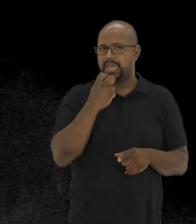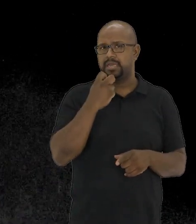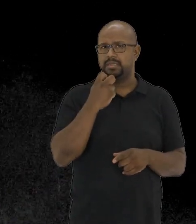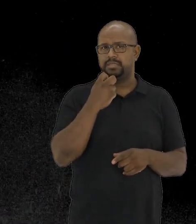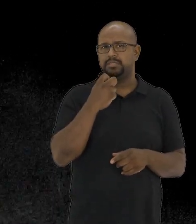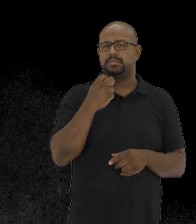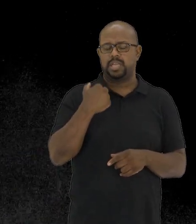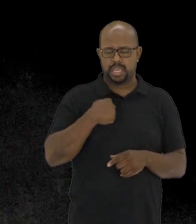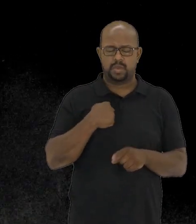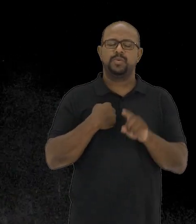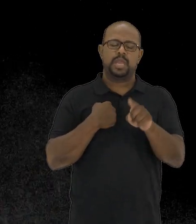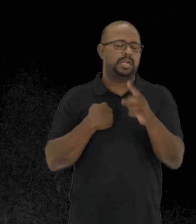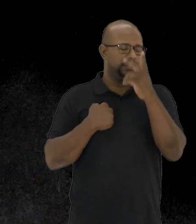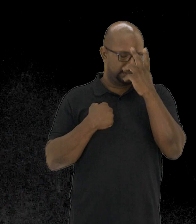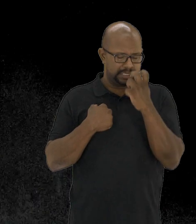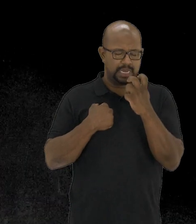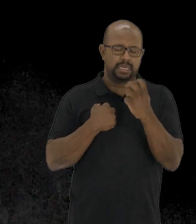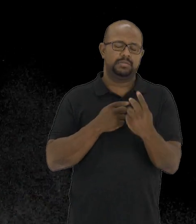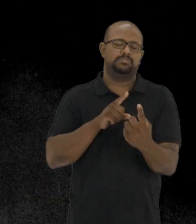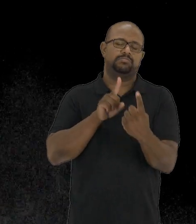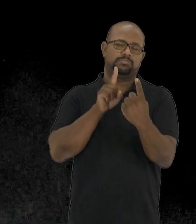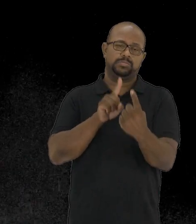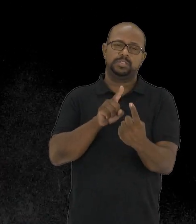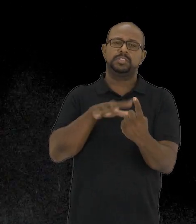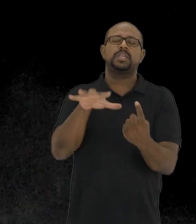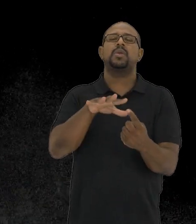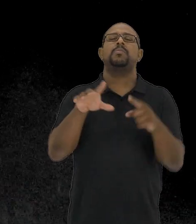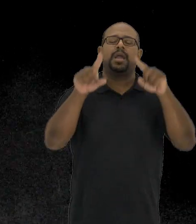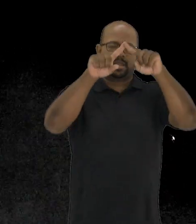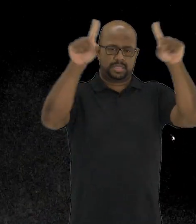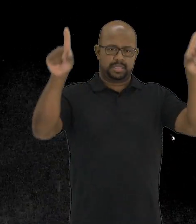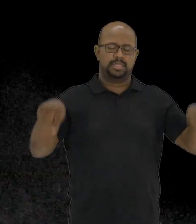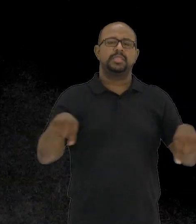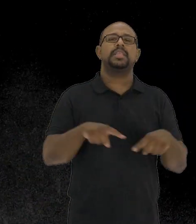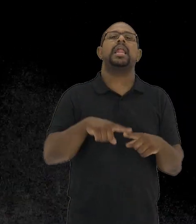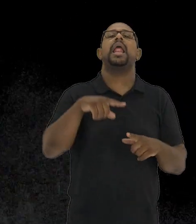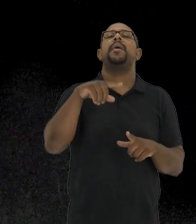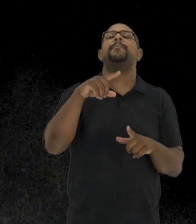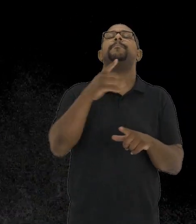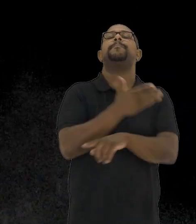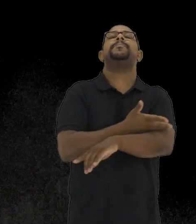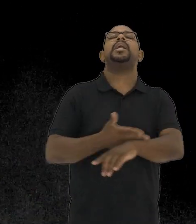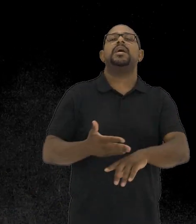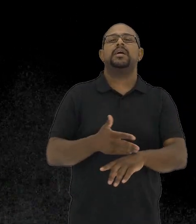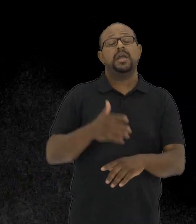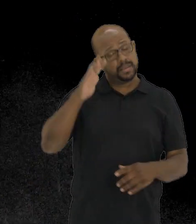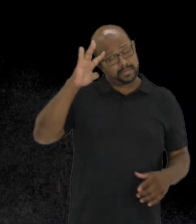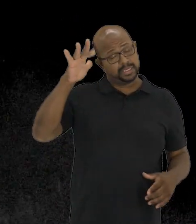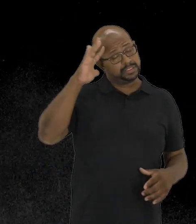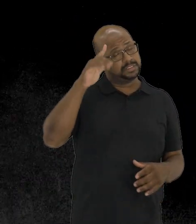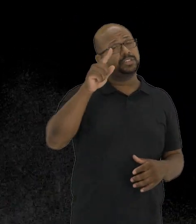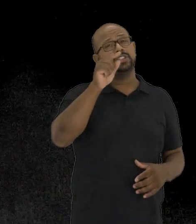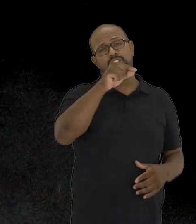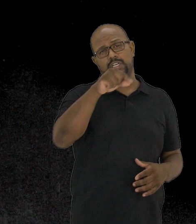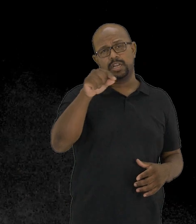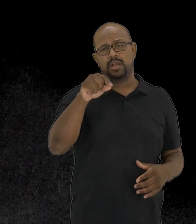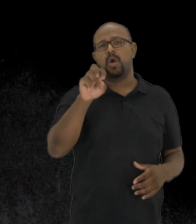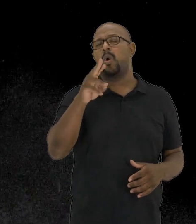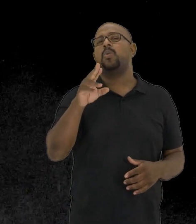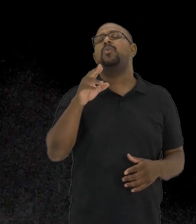também está impossibilitada de enxergar, e entre vocês, uma grande tela branca. Imaginem-se